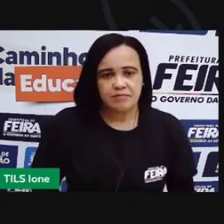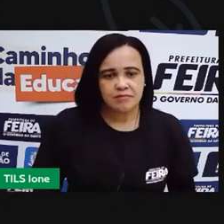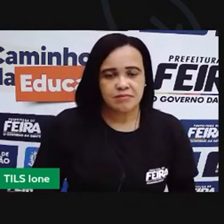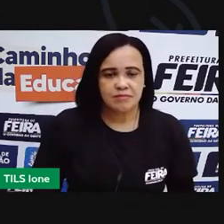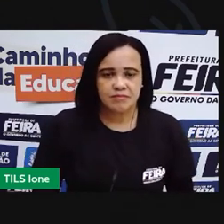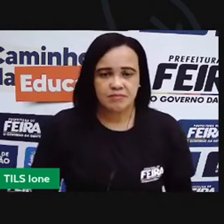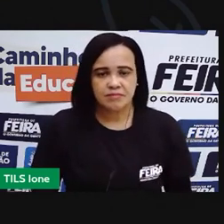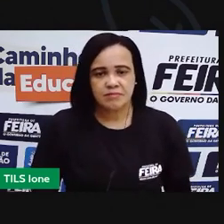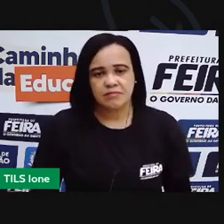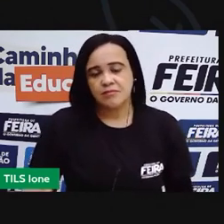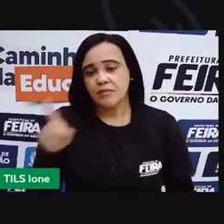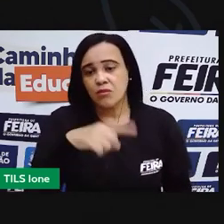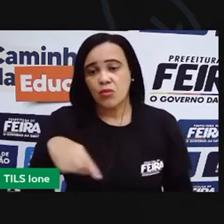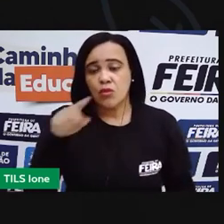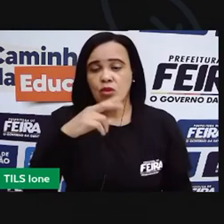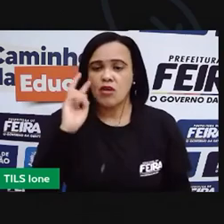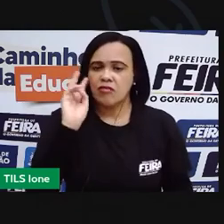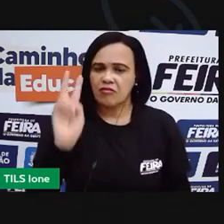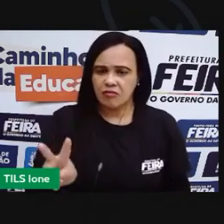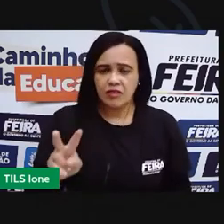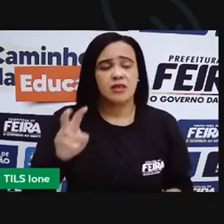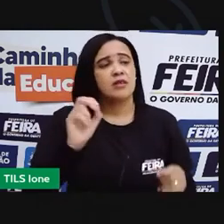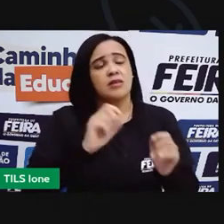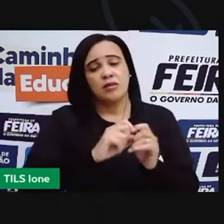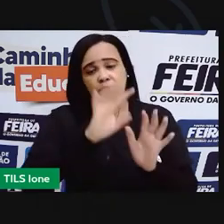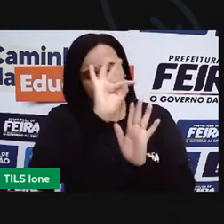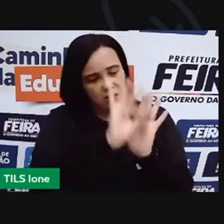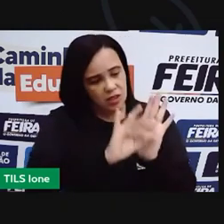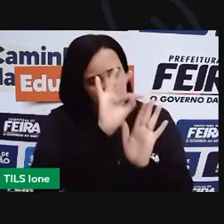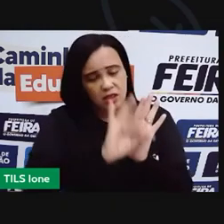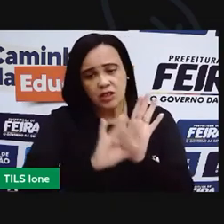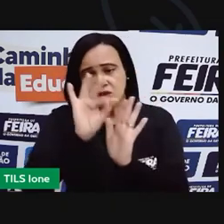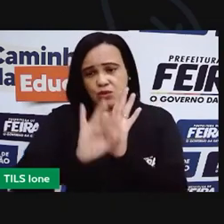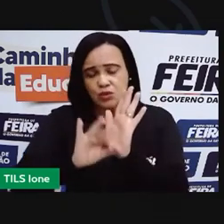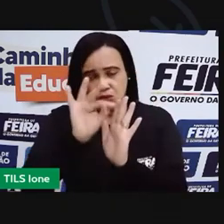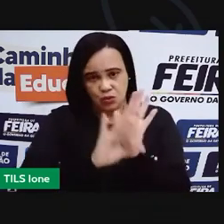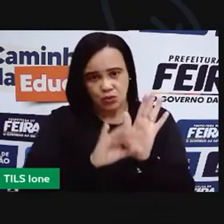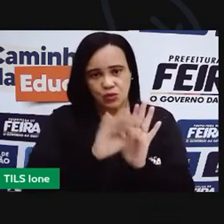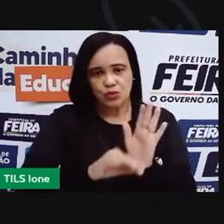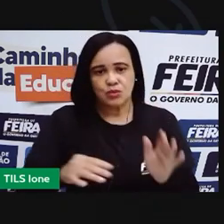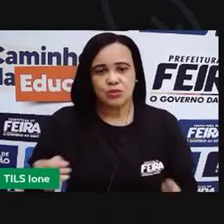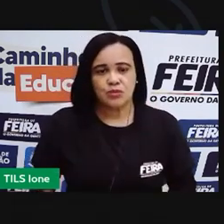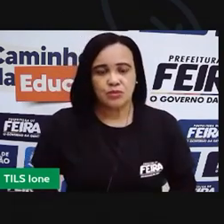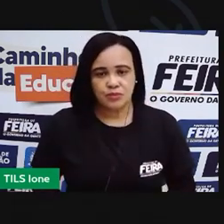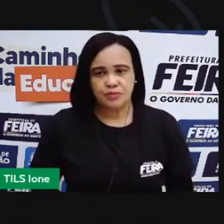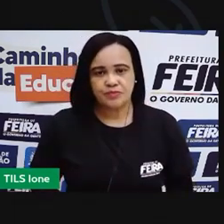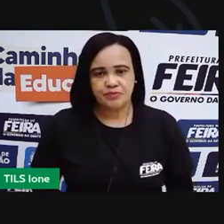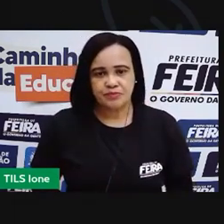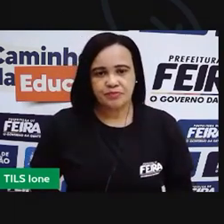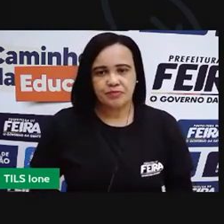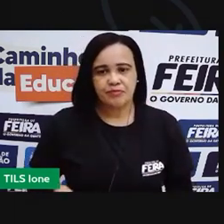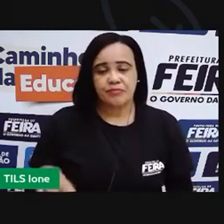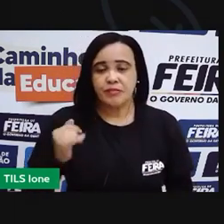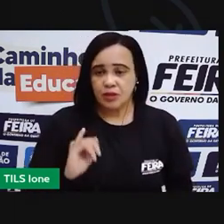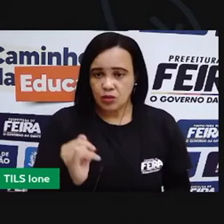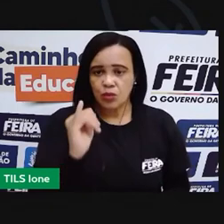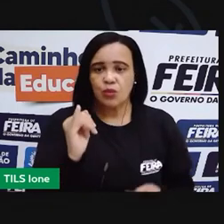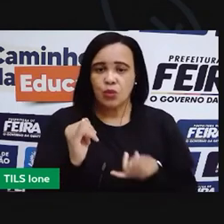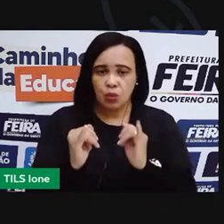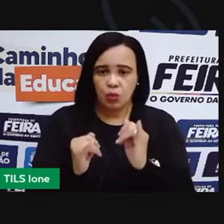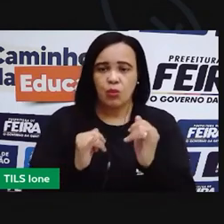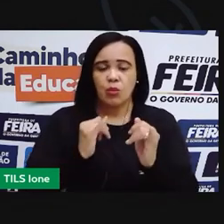diversos tipos de textos e narrativas. tem as lendas, que a gente já viu nas aulas, que